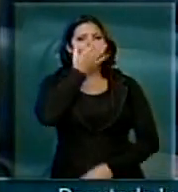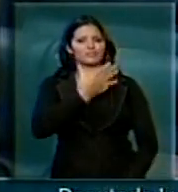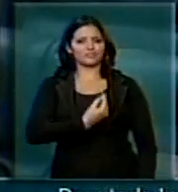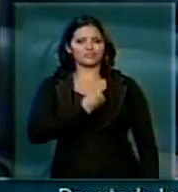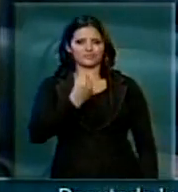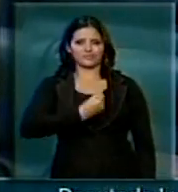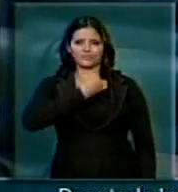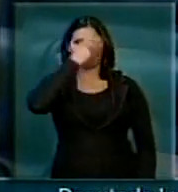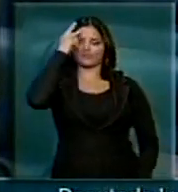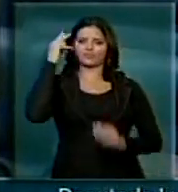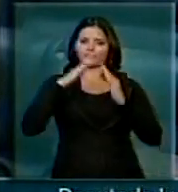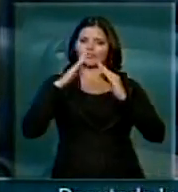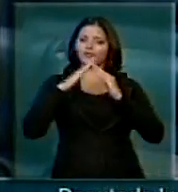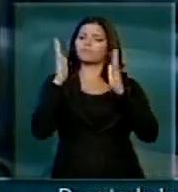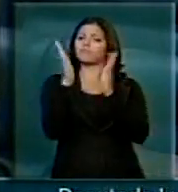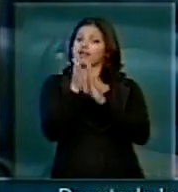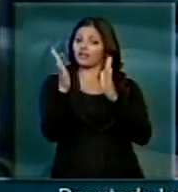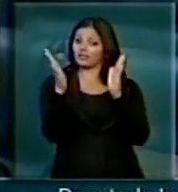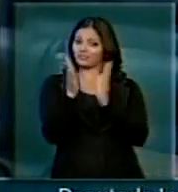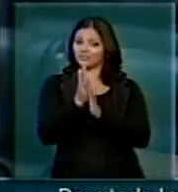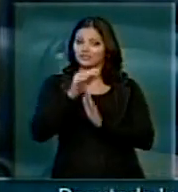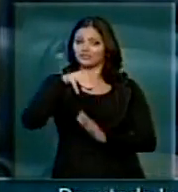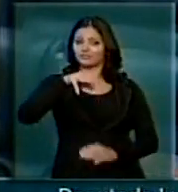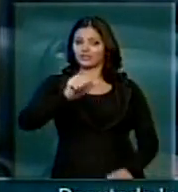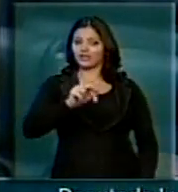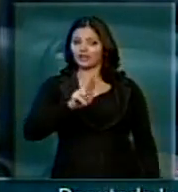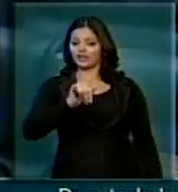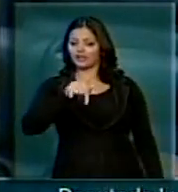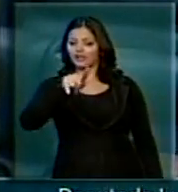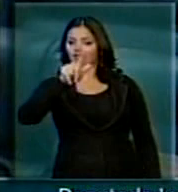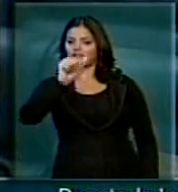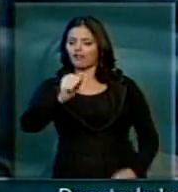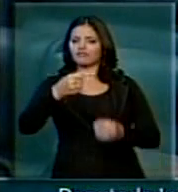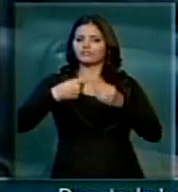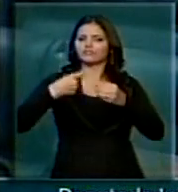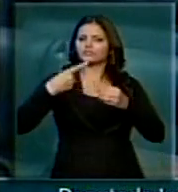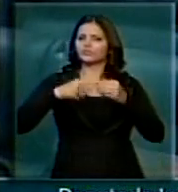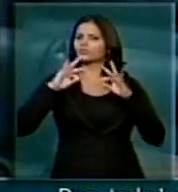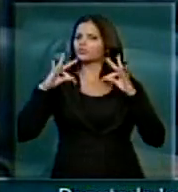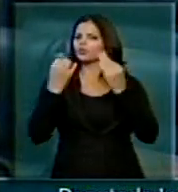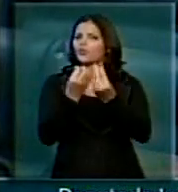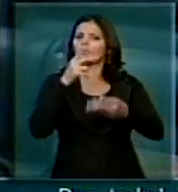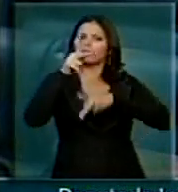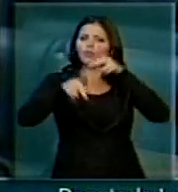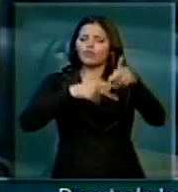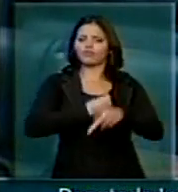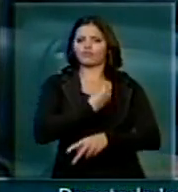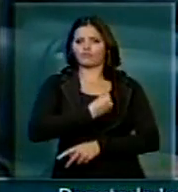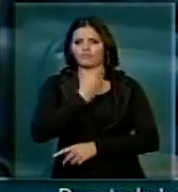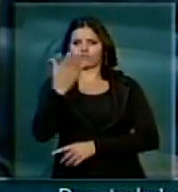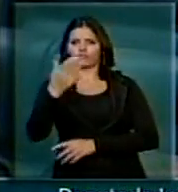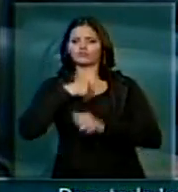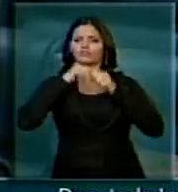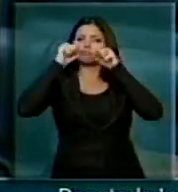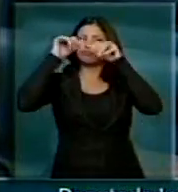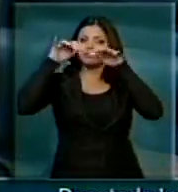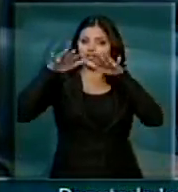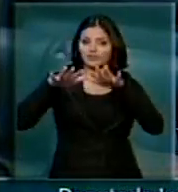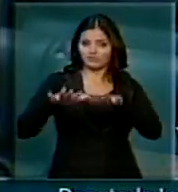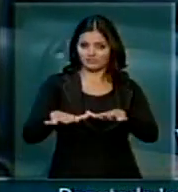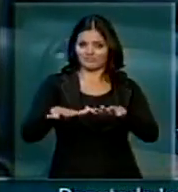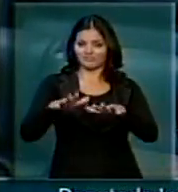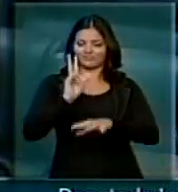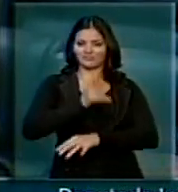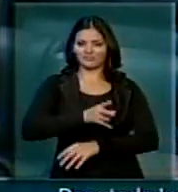seus moradores. Parabéns, Maringá, e que todos os maringaenses sejam bastante iluminados para